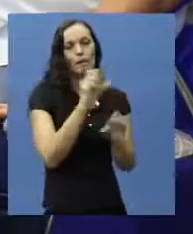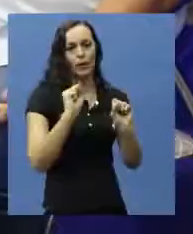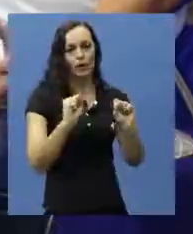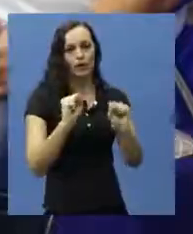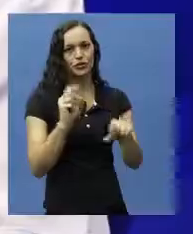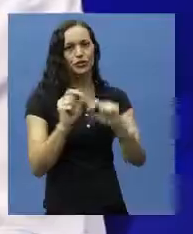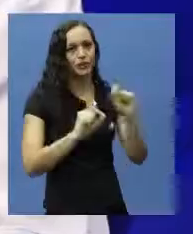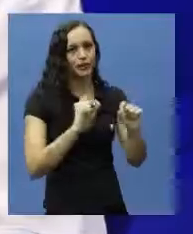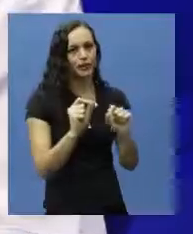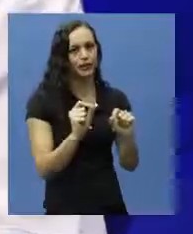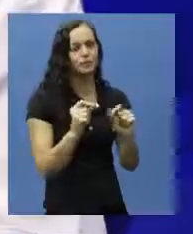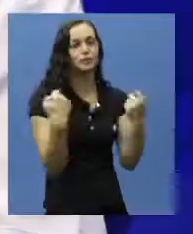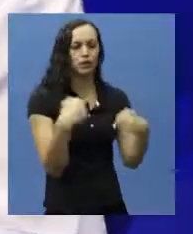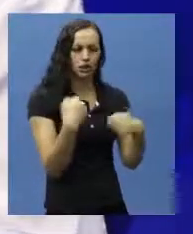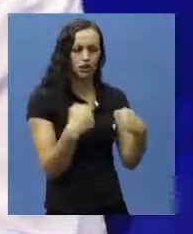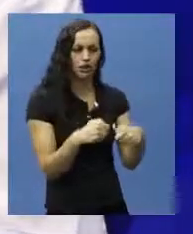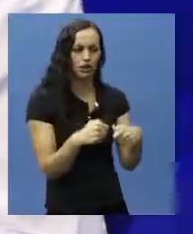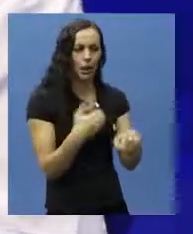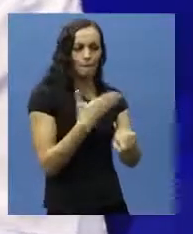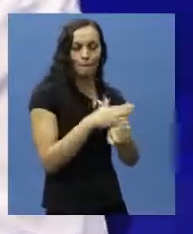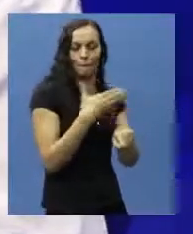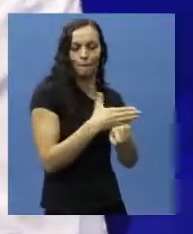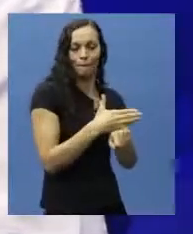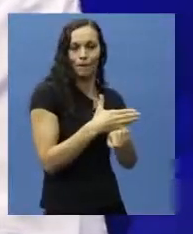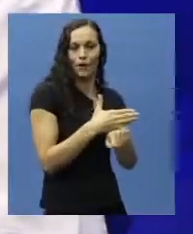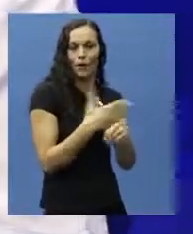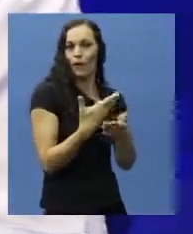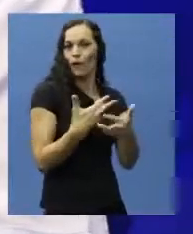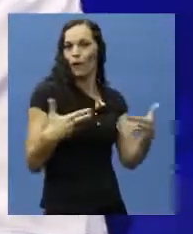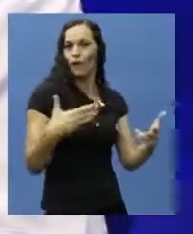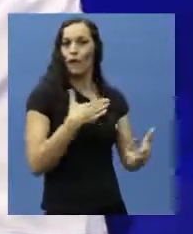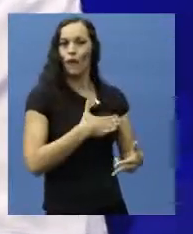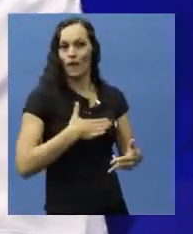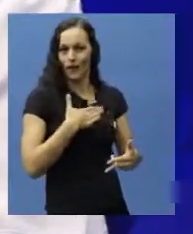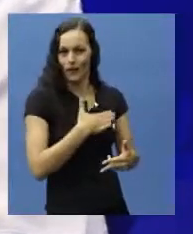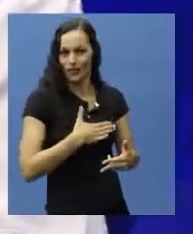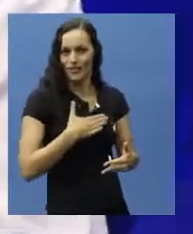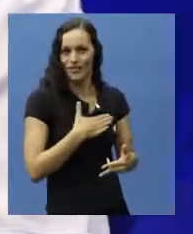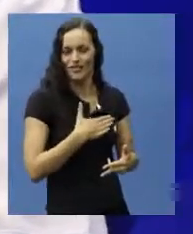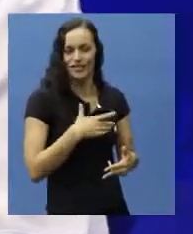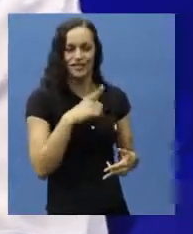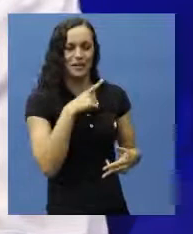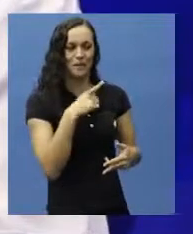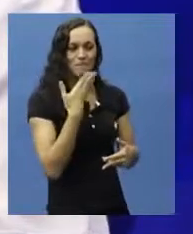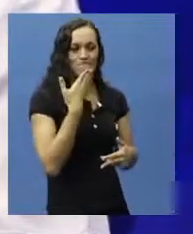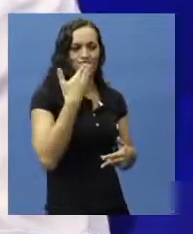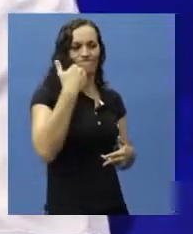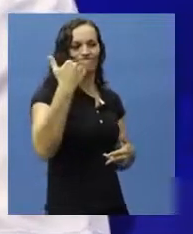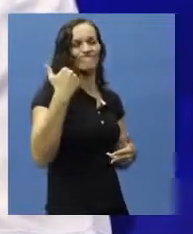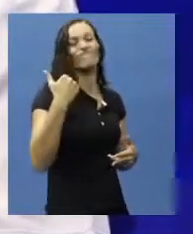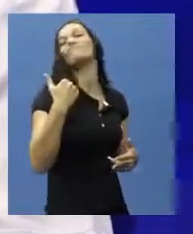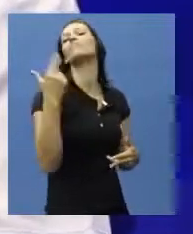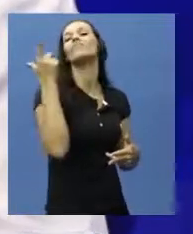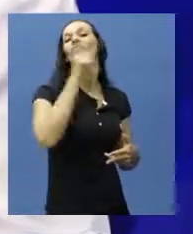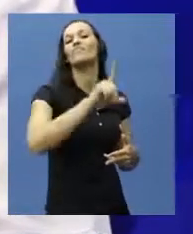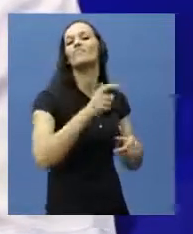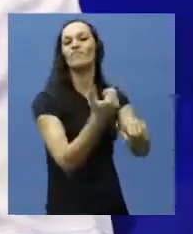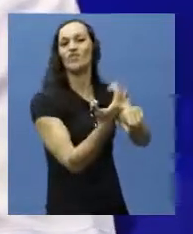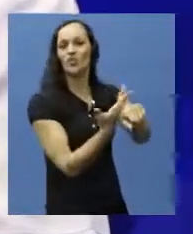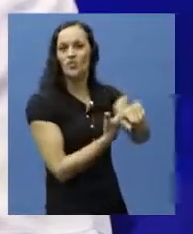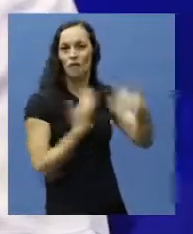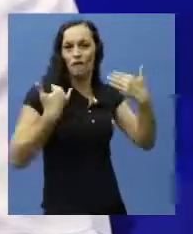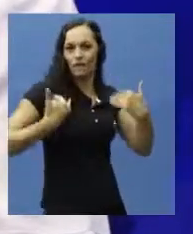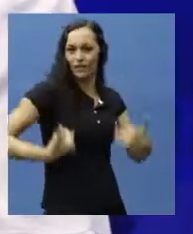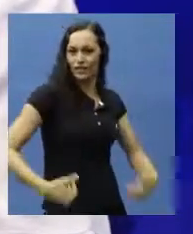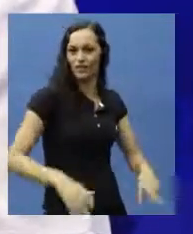dar é sempre procurar fazer algo que goste, que promova um bem-estar físico